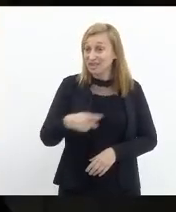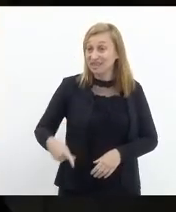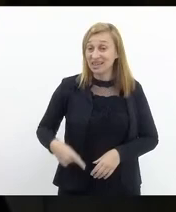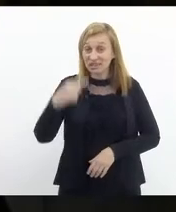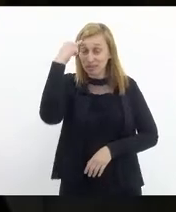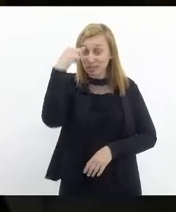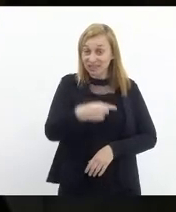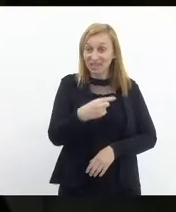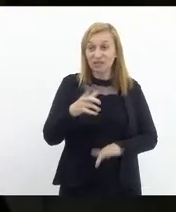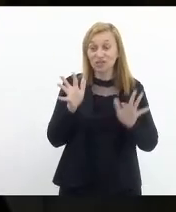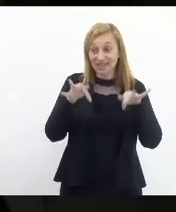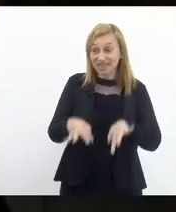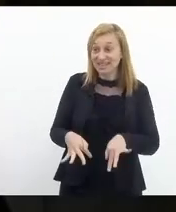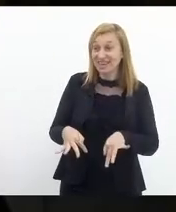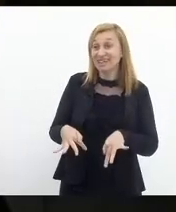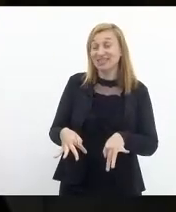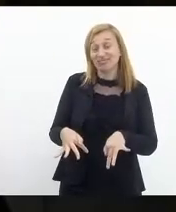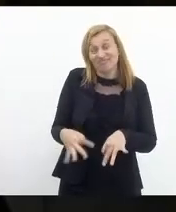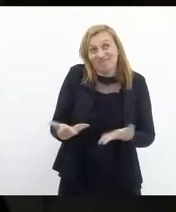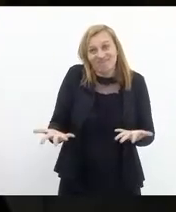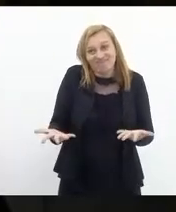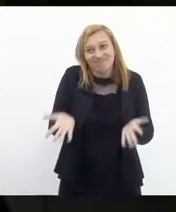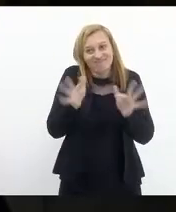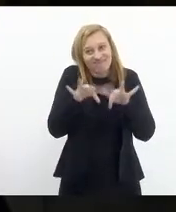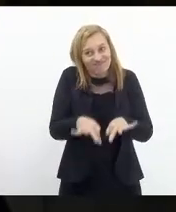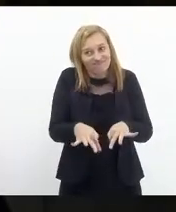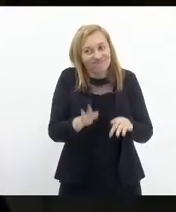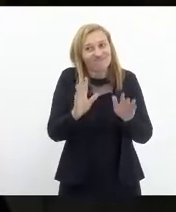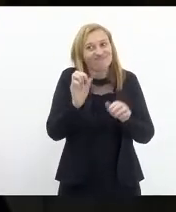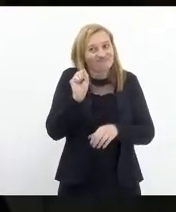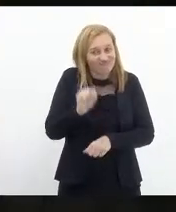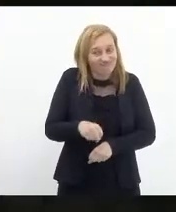eu concluir, concluir, concluído está.